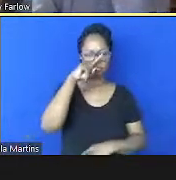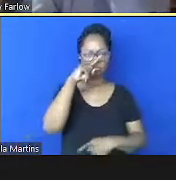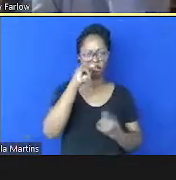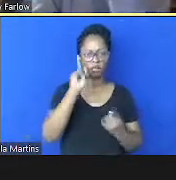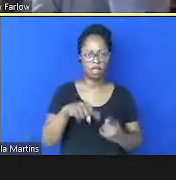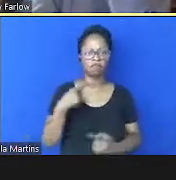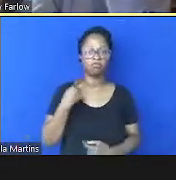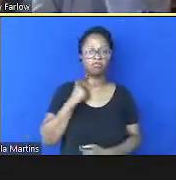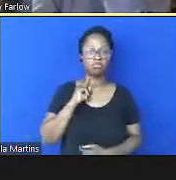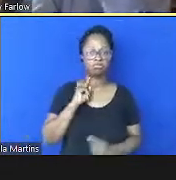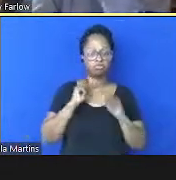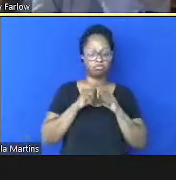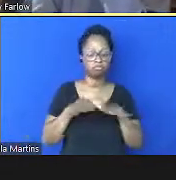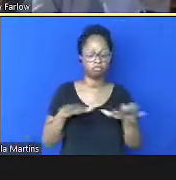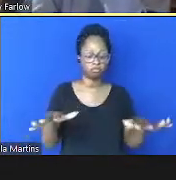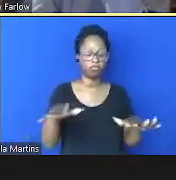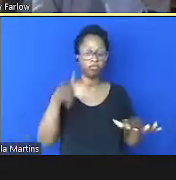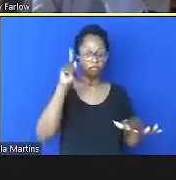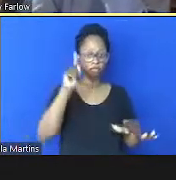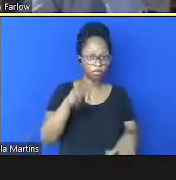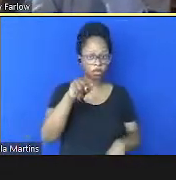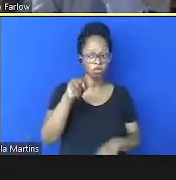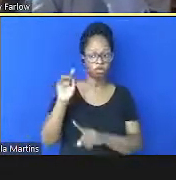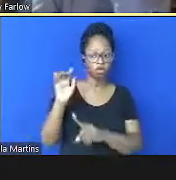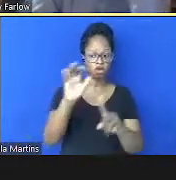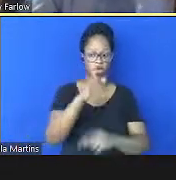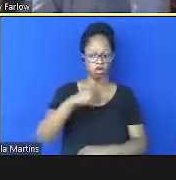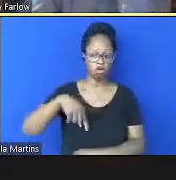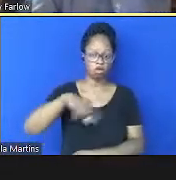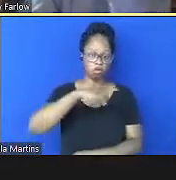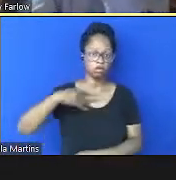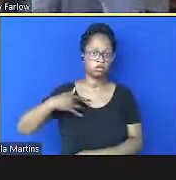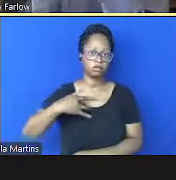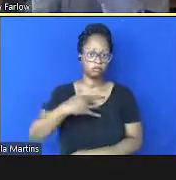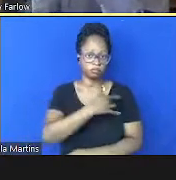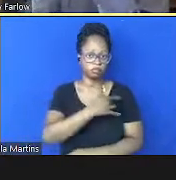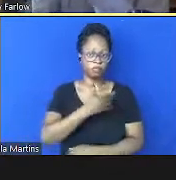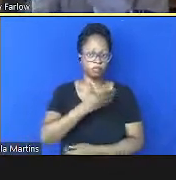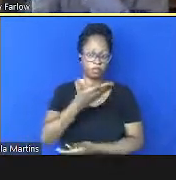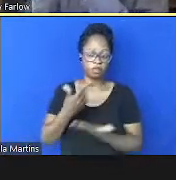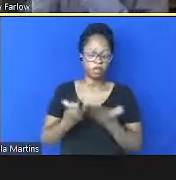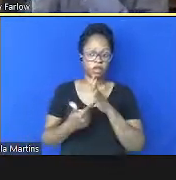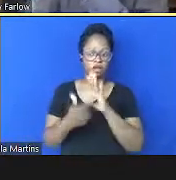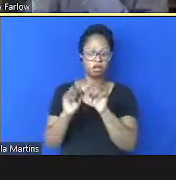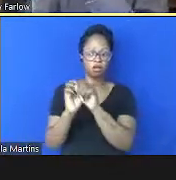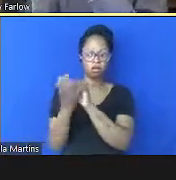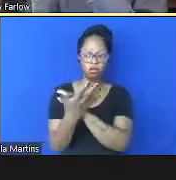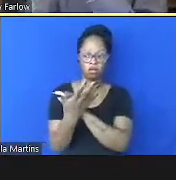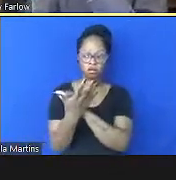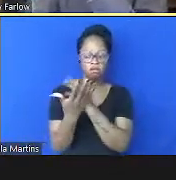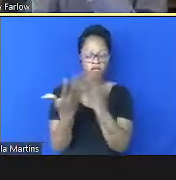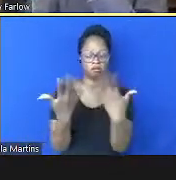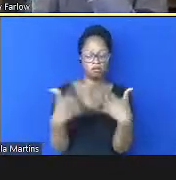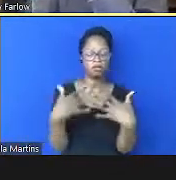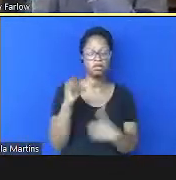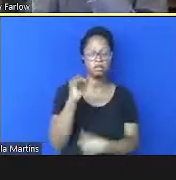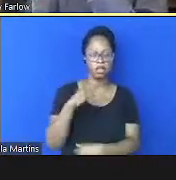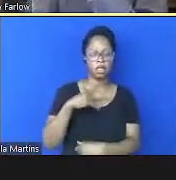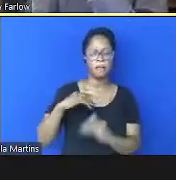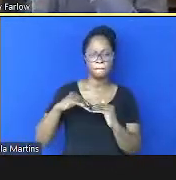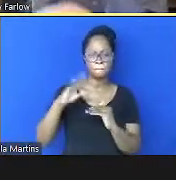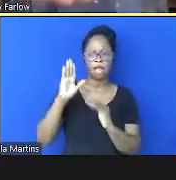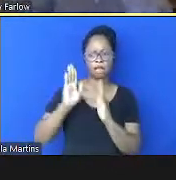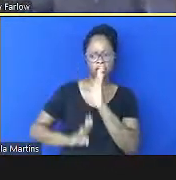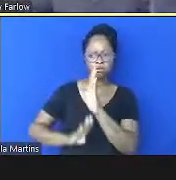são maneiras de impactar a nossa saúde e interagindo também com a covid-19 se você tem mais dióxido